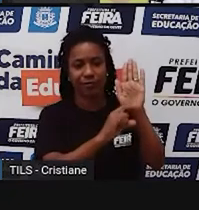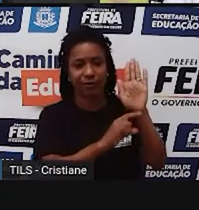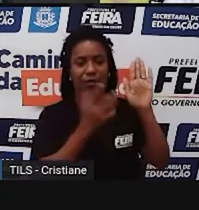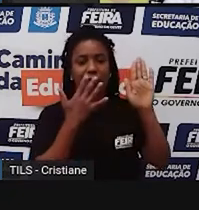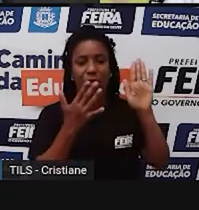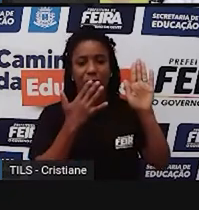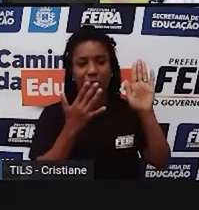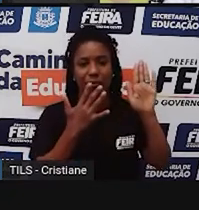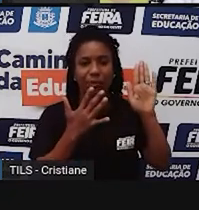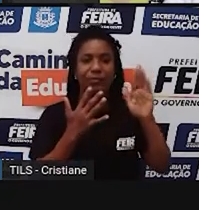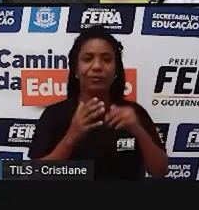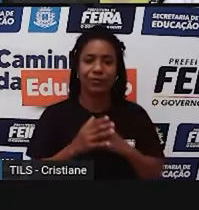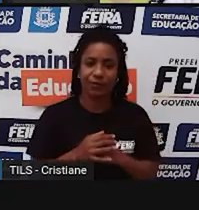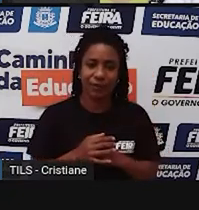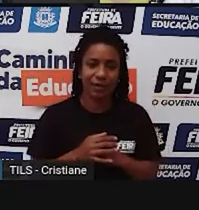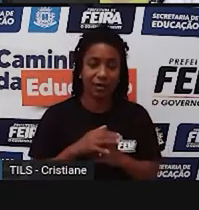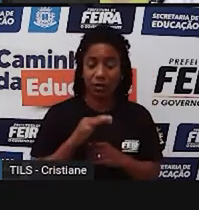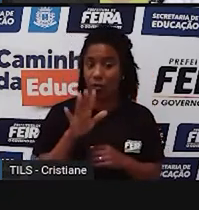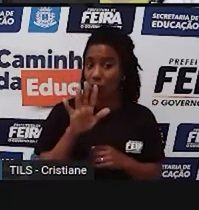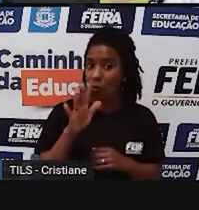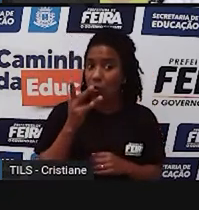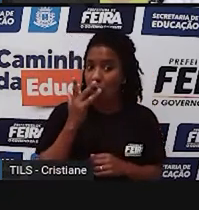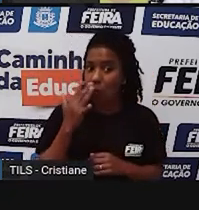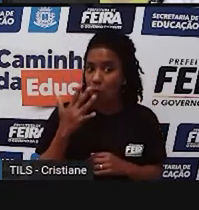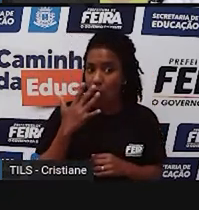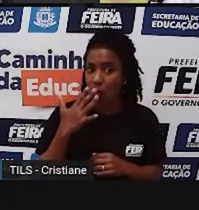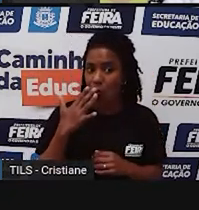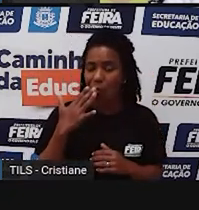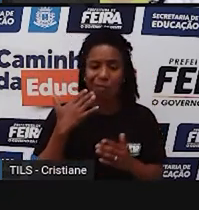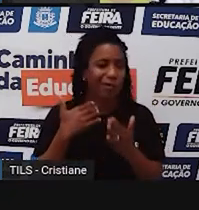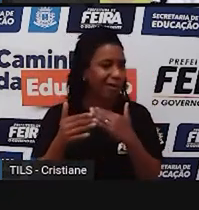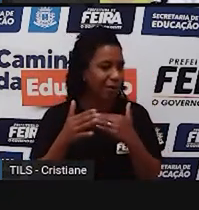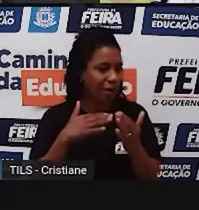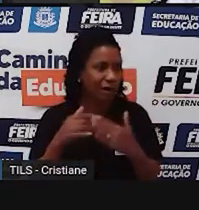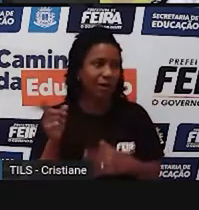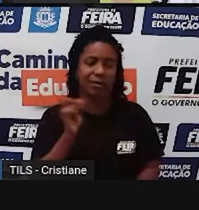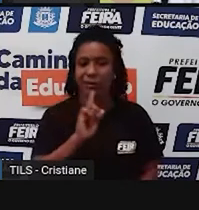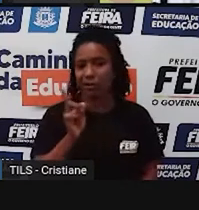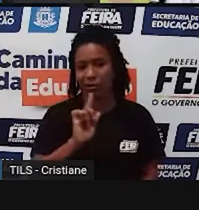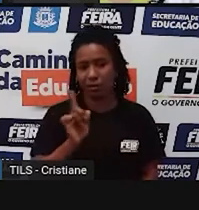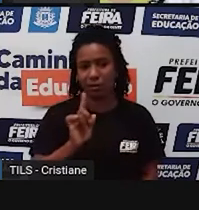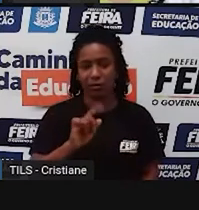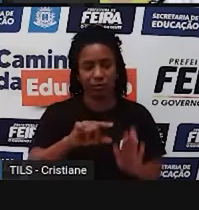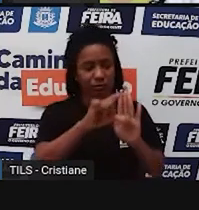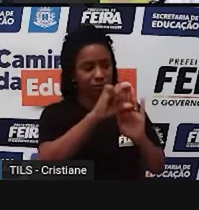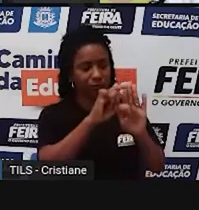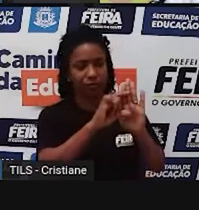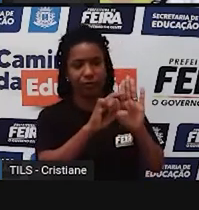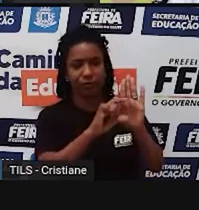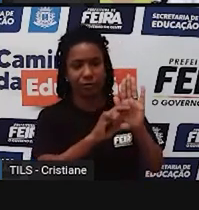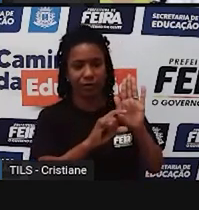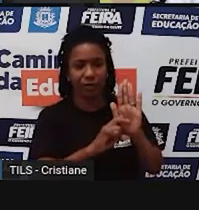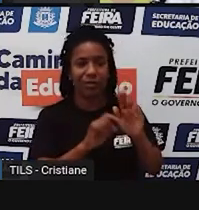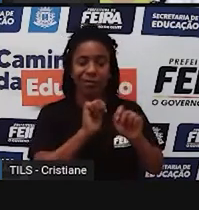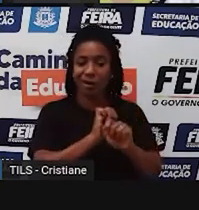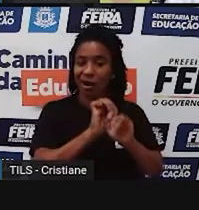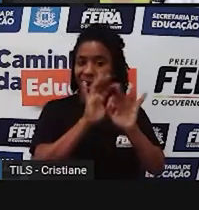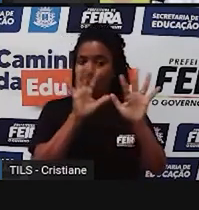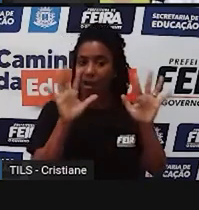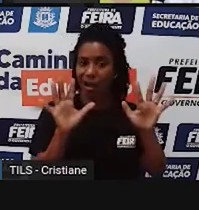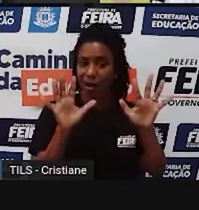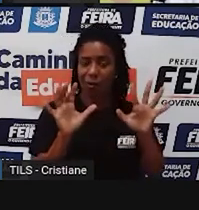graduação de cor. não posso botar qualquer cor. À medida que vai do mais claro ao mais escuro, vai ter uma diferença nas informações.